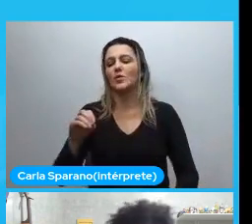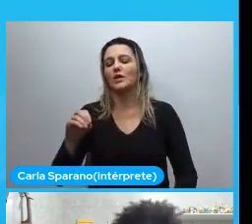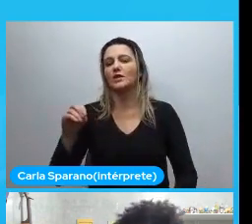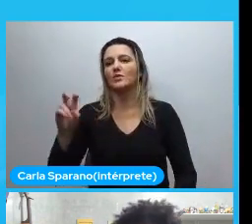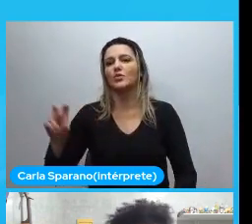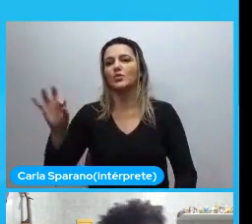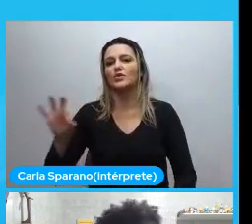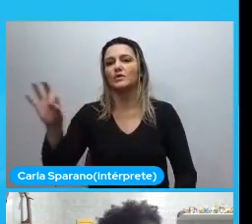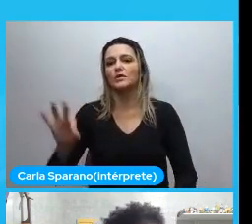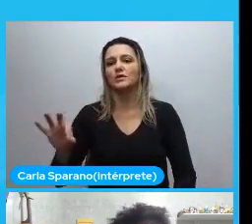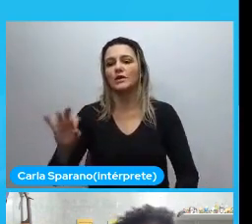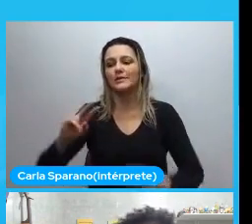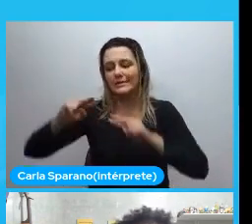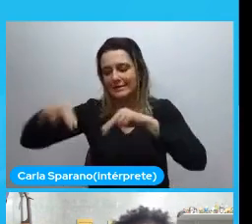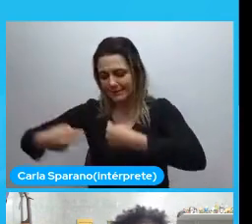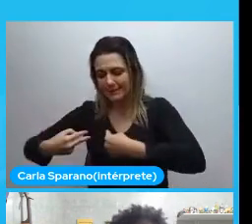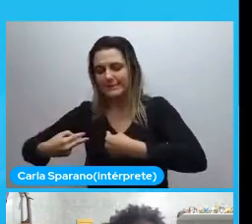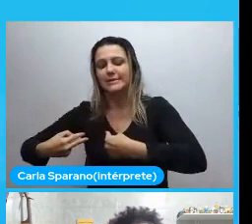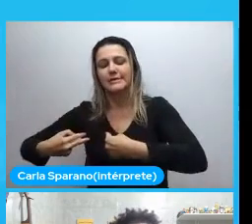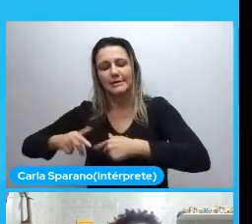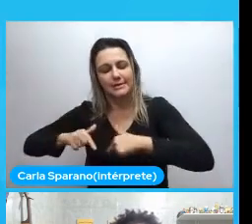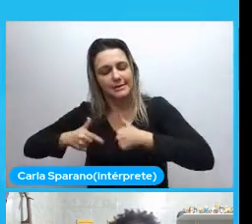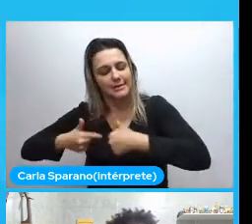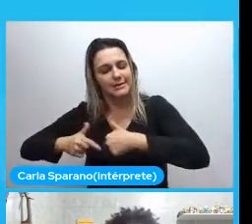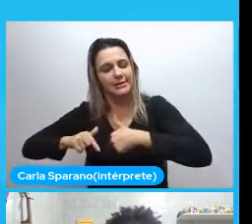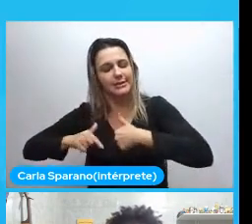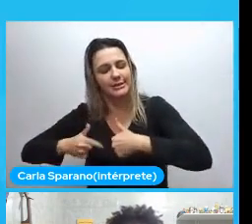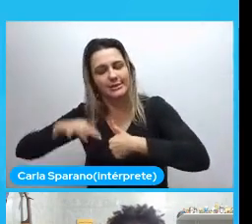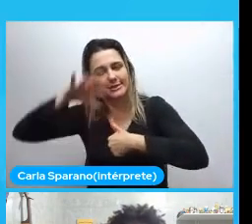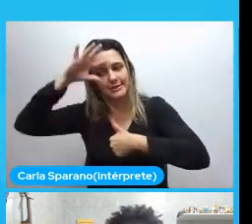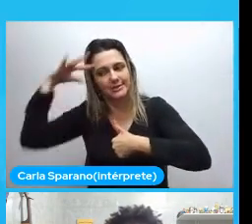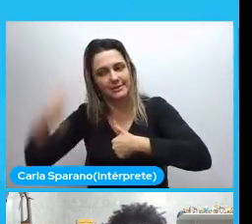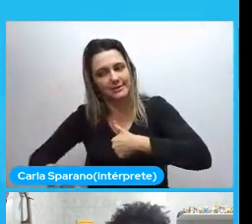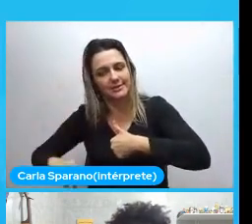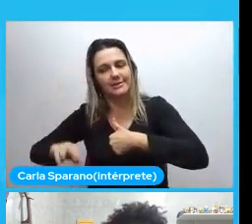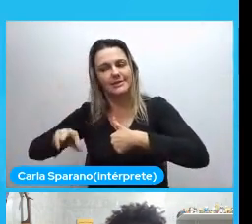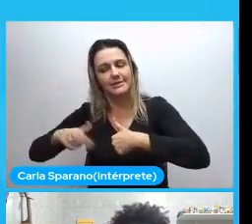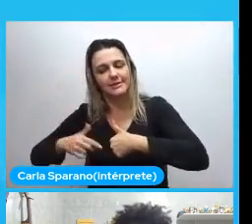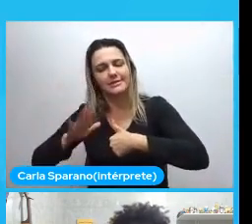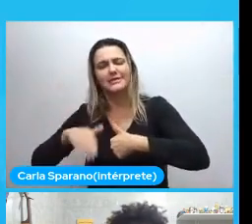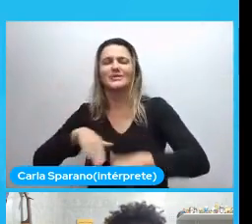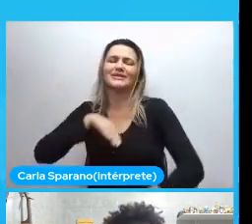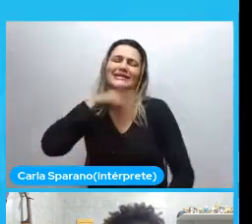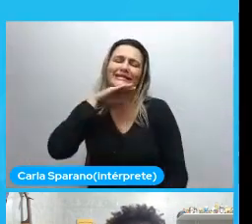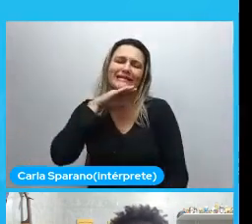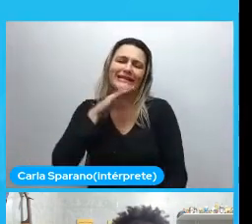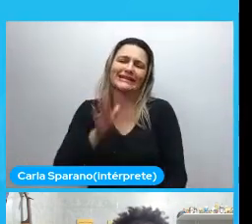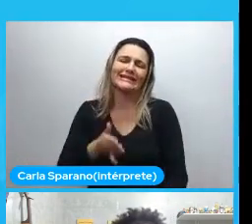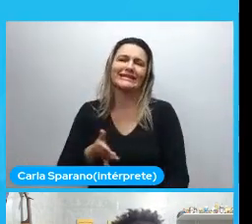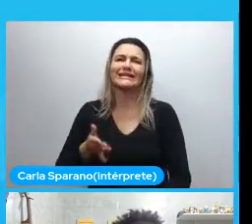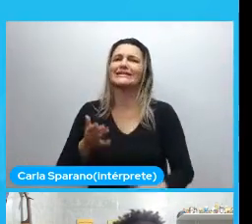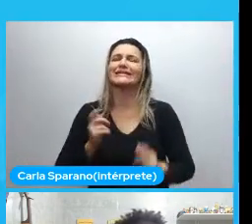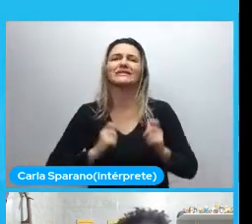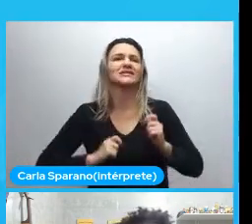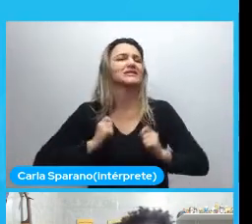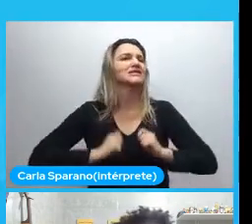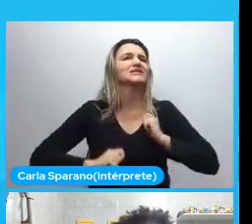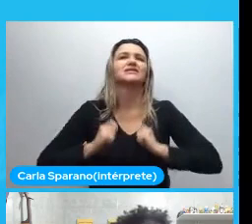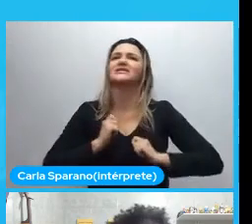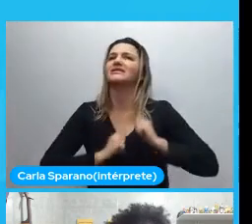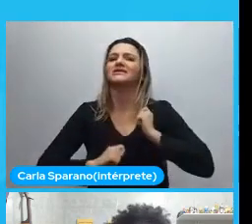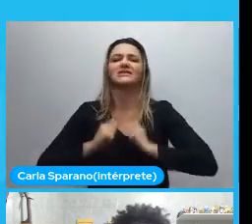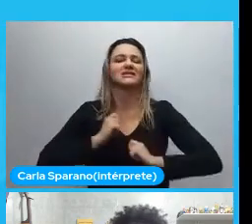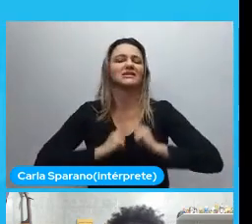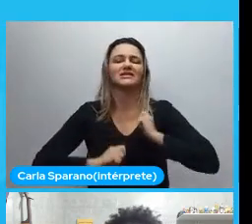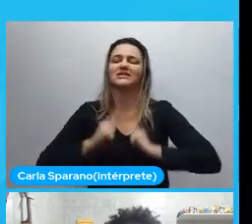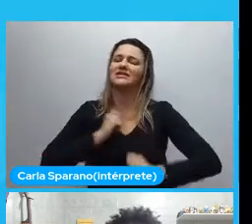muito difícil. Essa luta que você tem com você mesma. Mas eu estava cansada de ter crise de ansiedade. E eu estava disposta a fazer